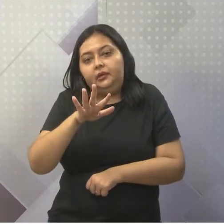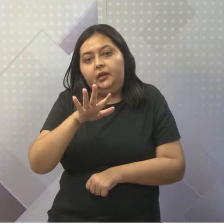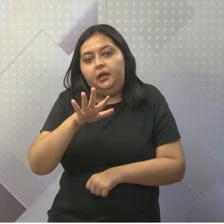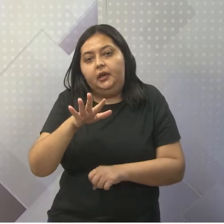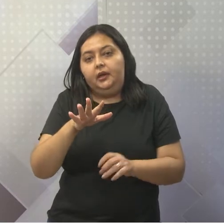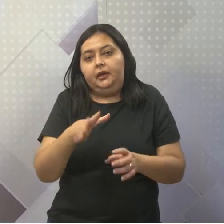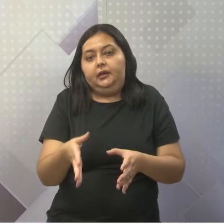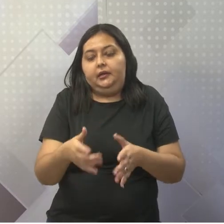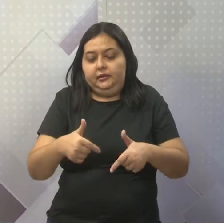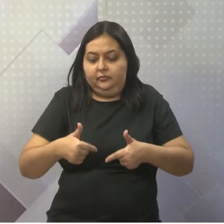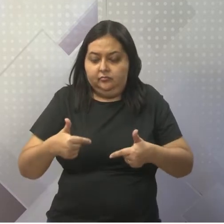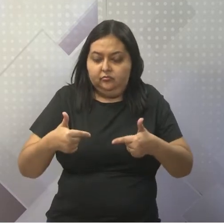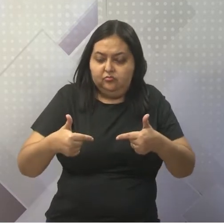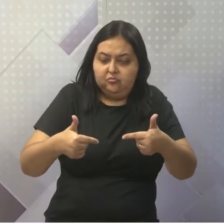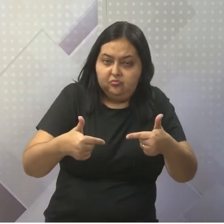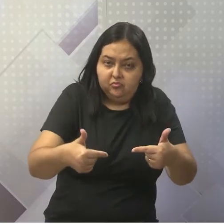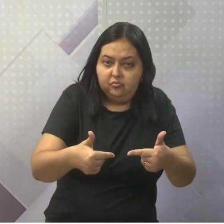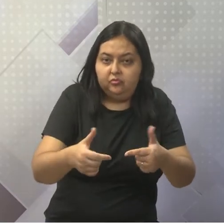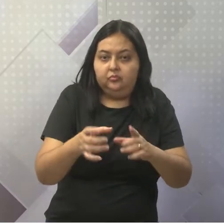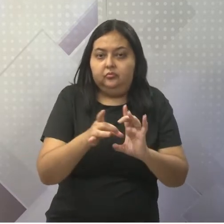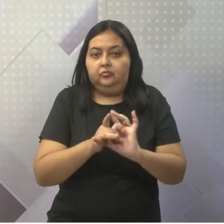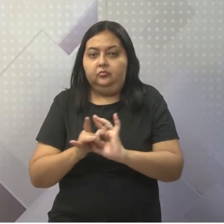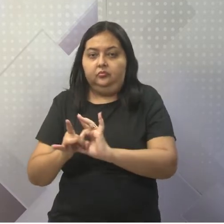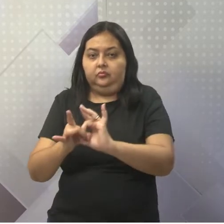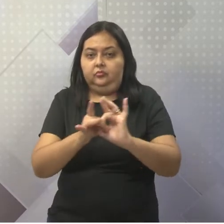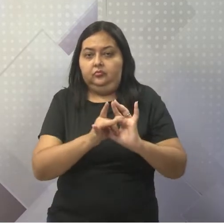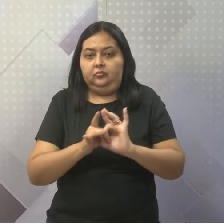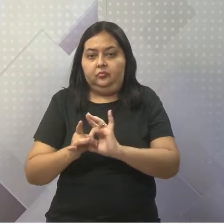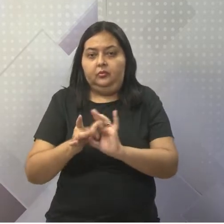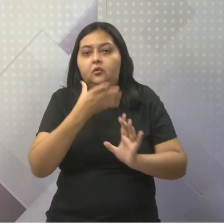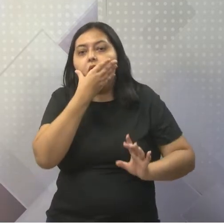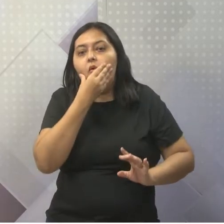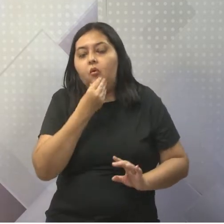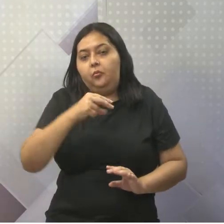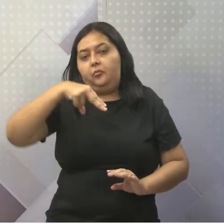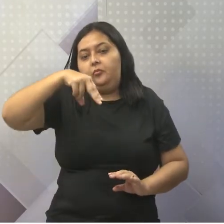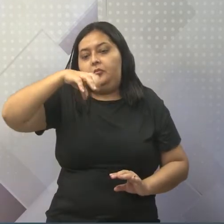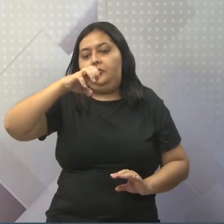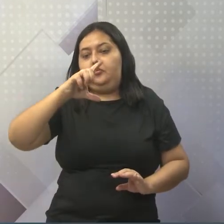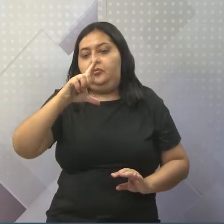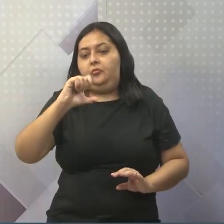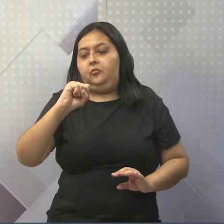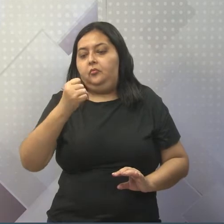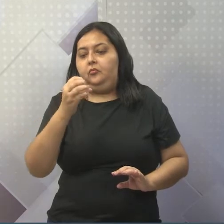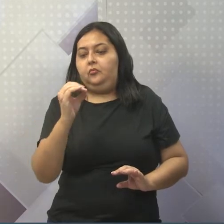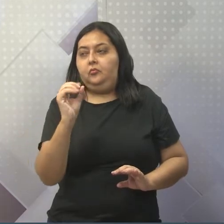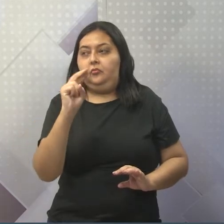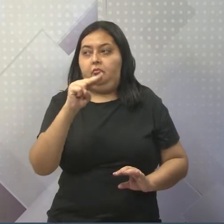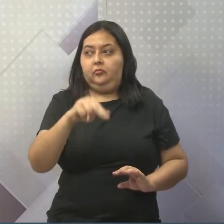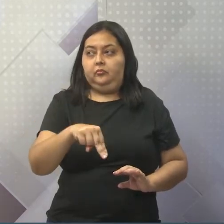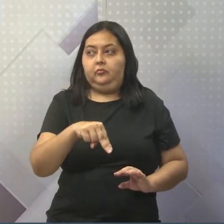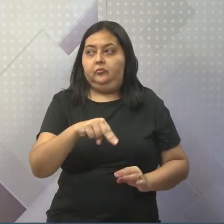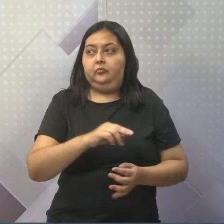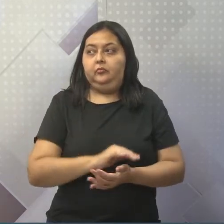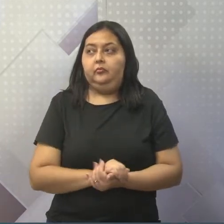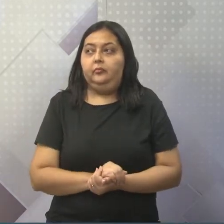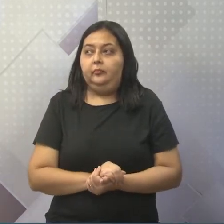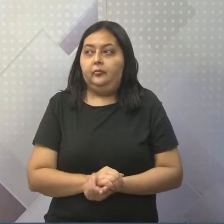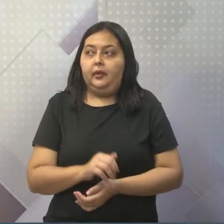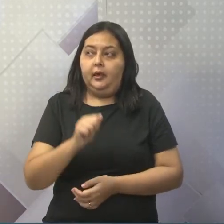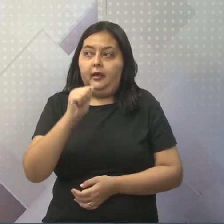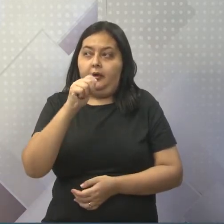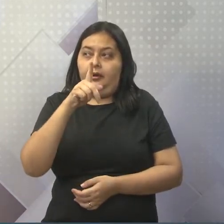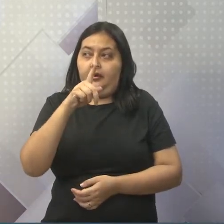essa segregação ocorre por meio justamente de Nelson Mandela. O apartheid. Então o apartheid, ele representa a